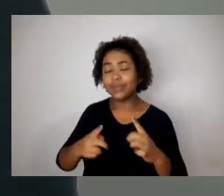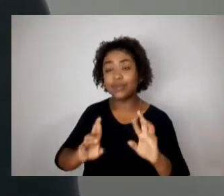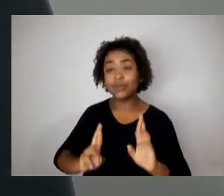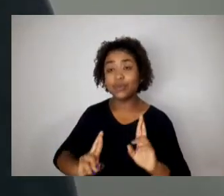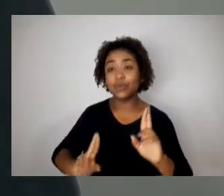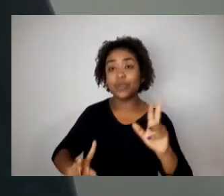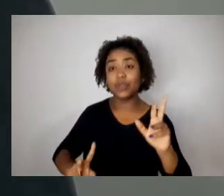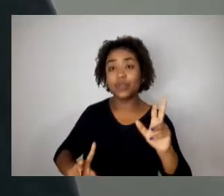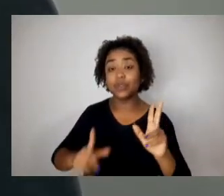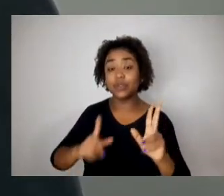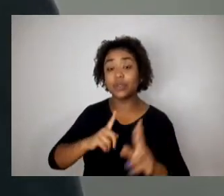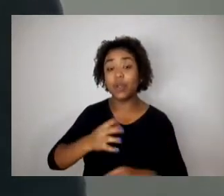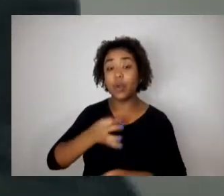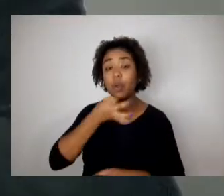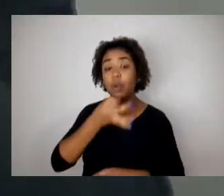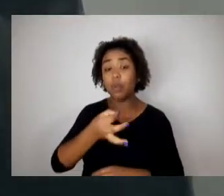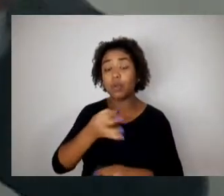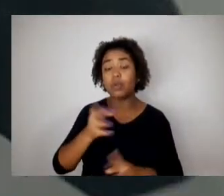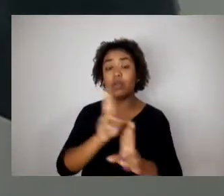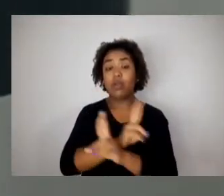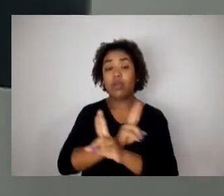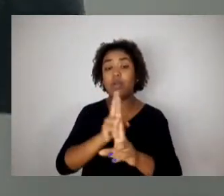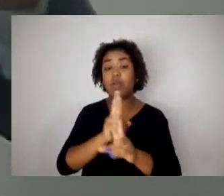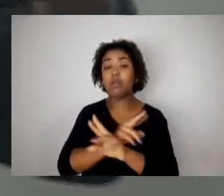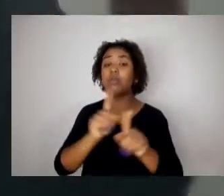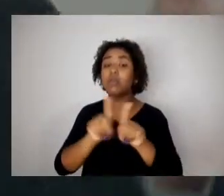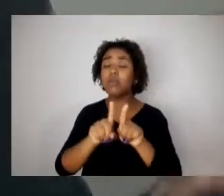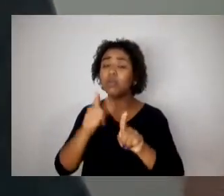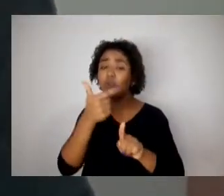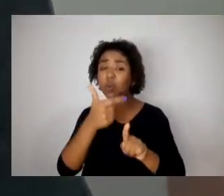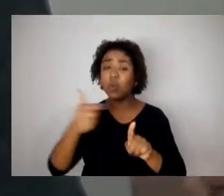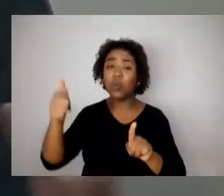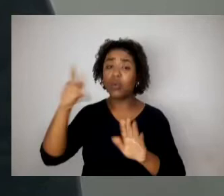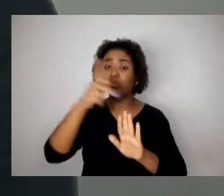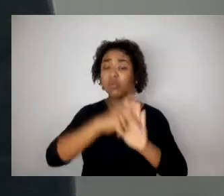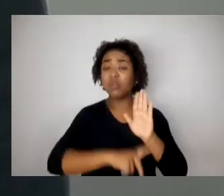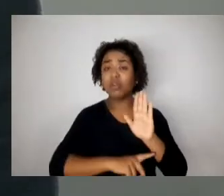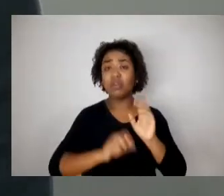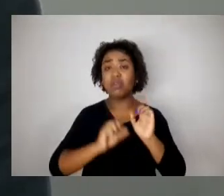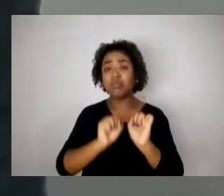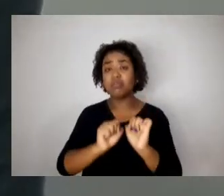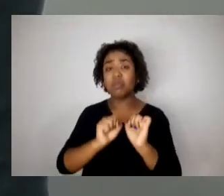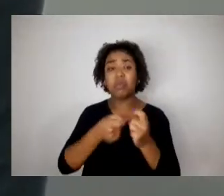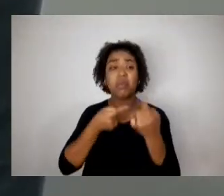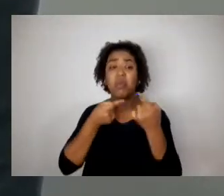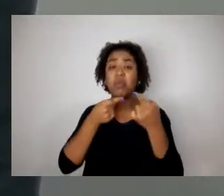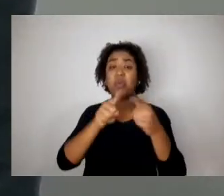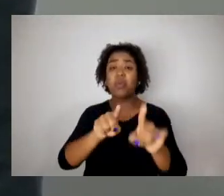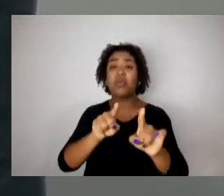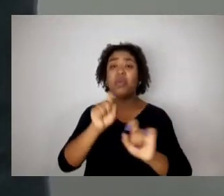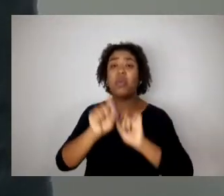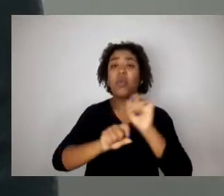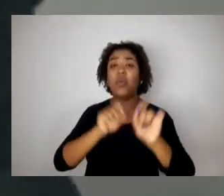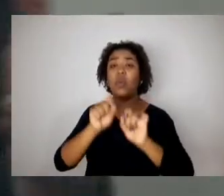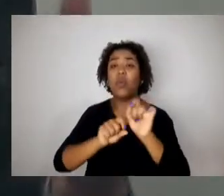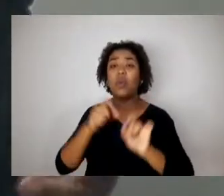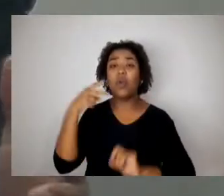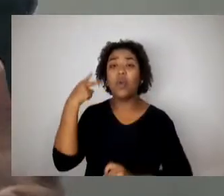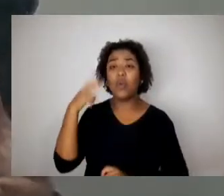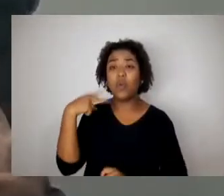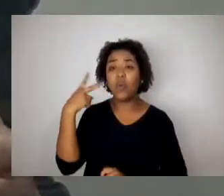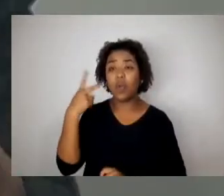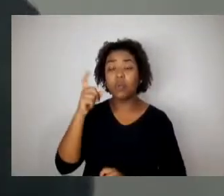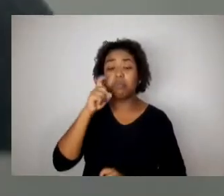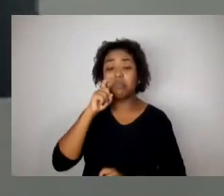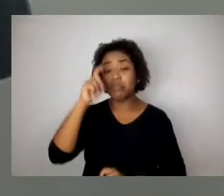relacionados até a outras matérias que eu vou ser contrário ao que o vereador Julinho está falando, mas não é nada